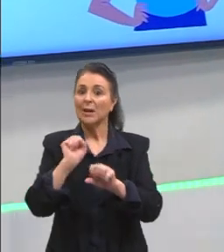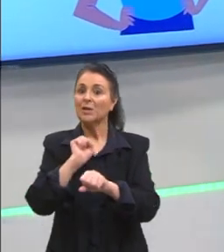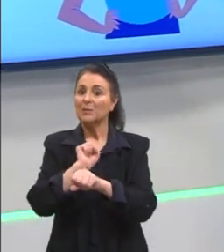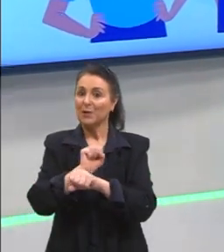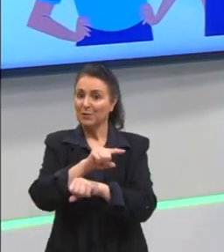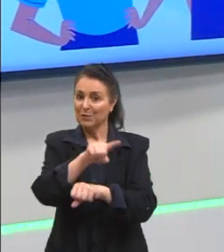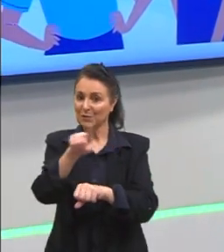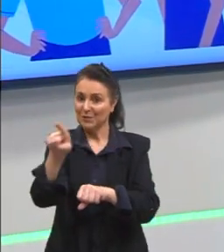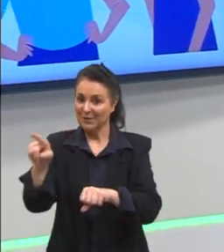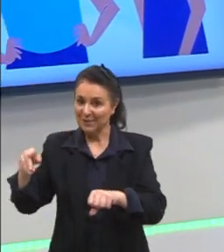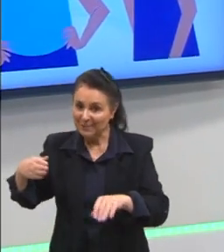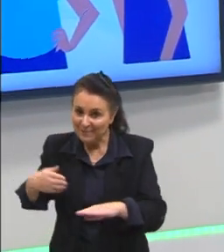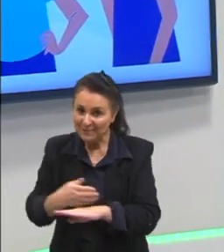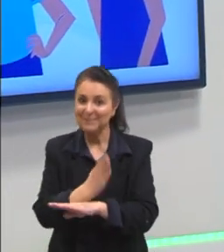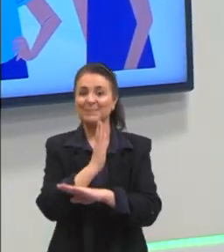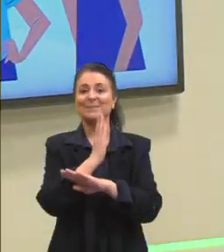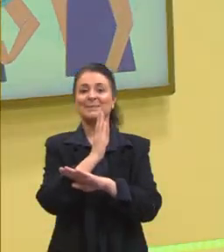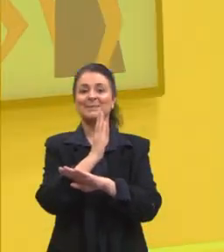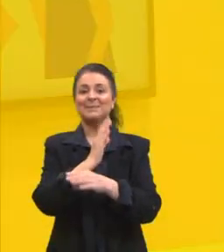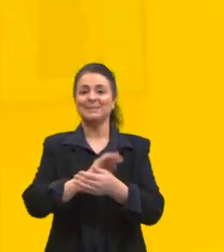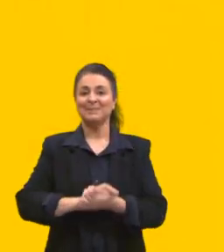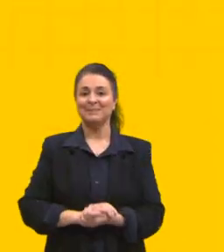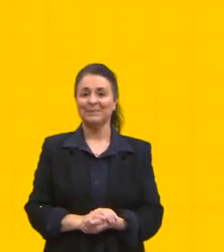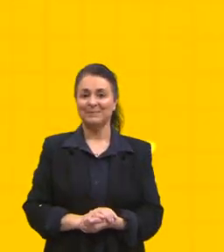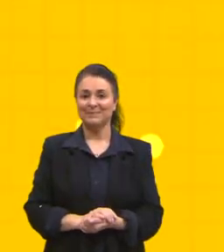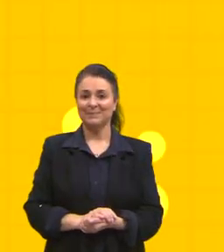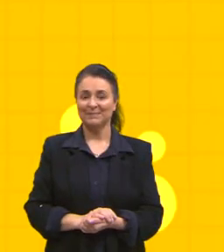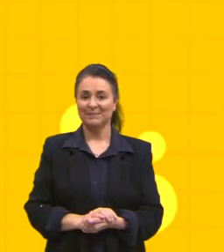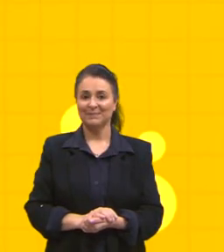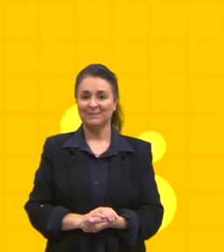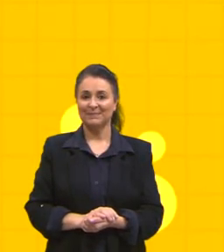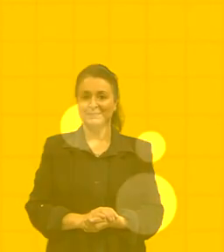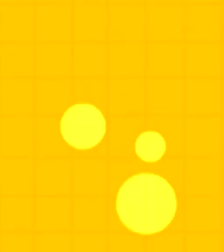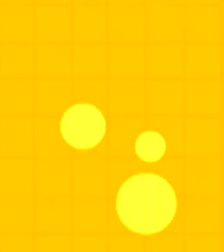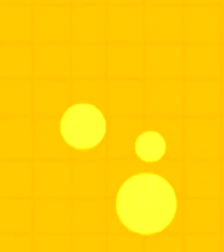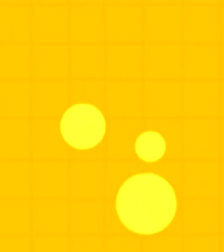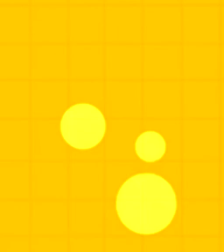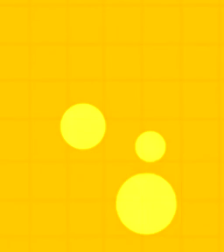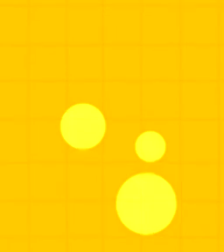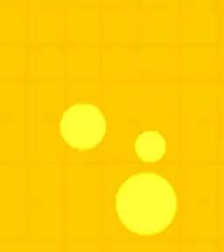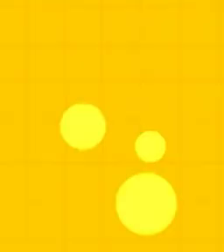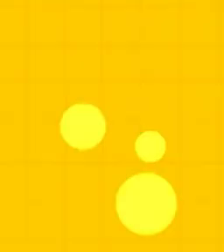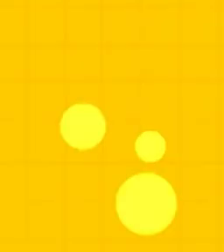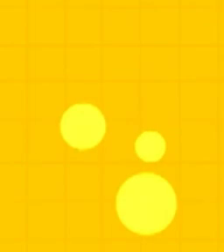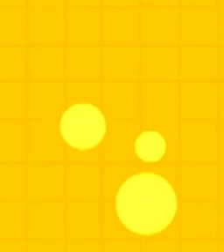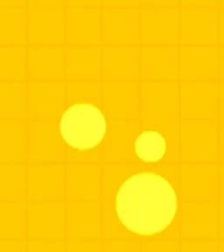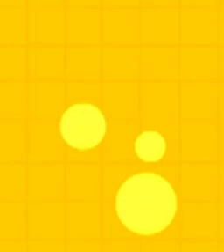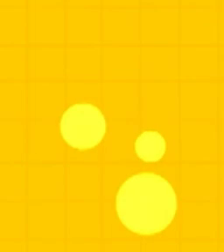vocês lá e partiu passar. Tchau, tchau, tchau.